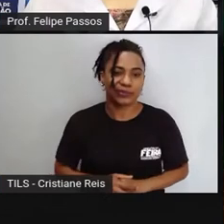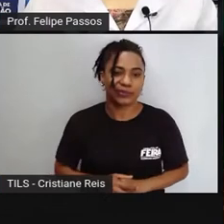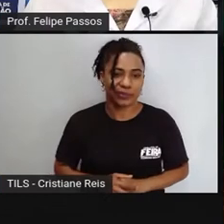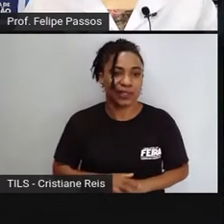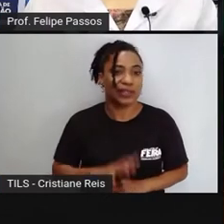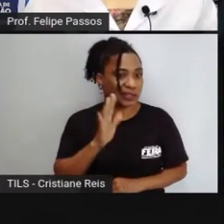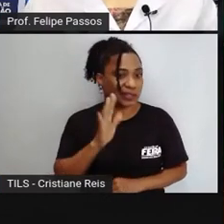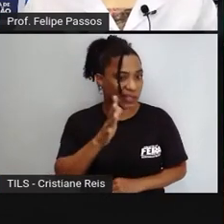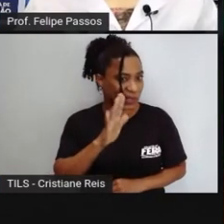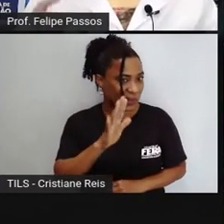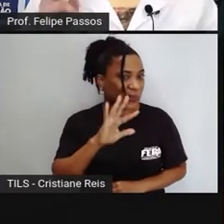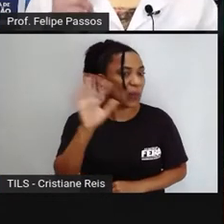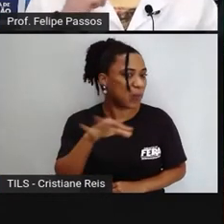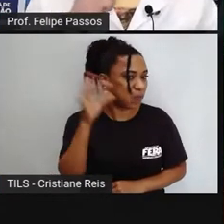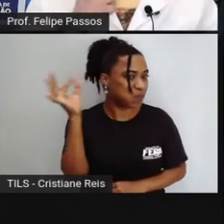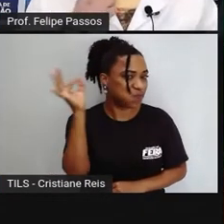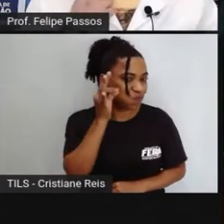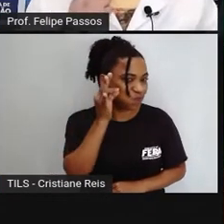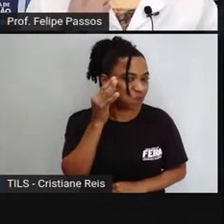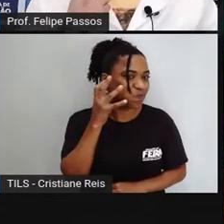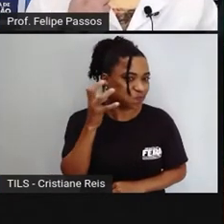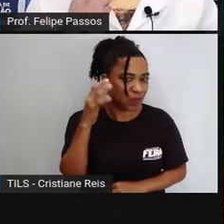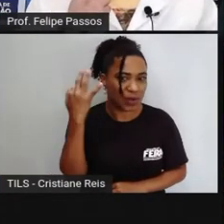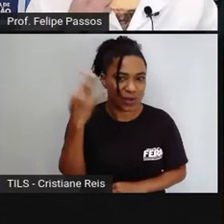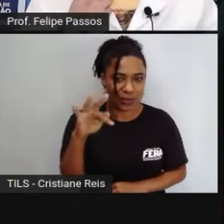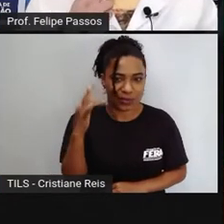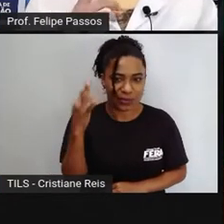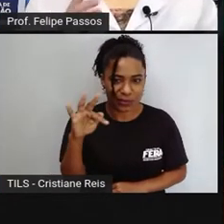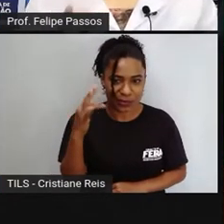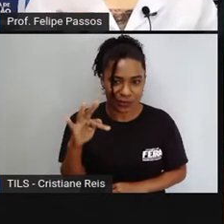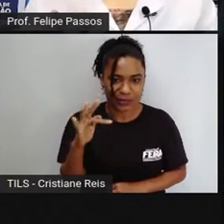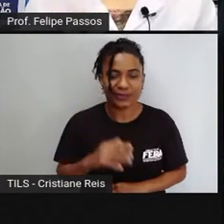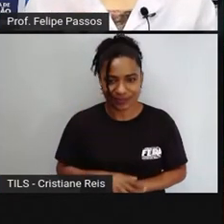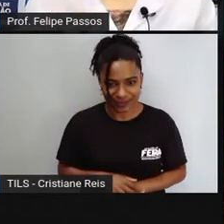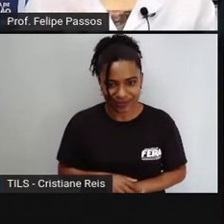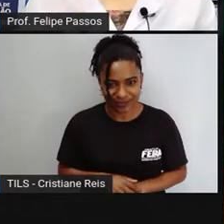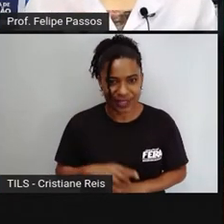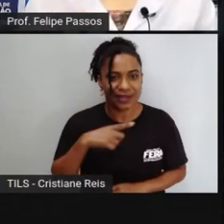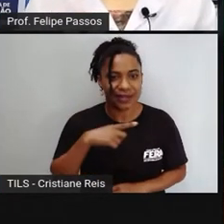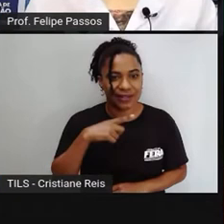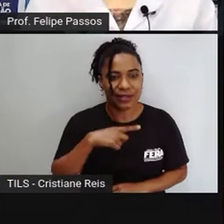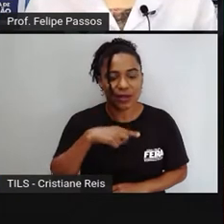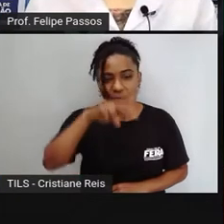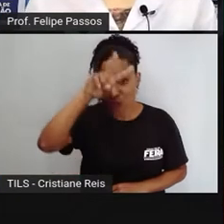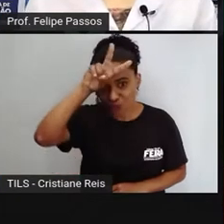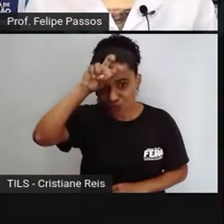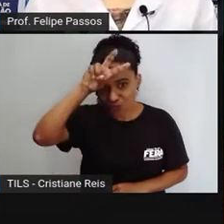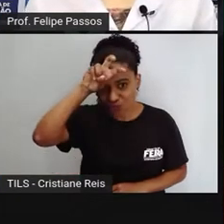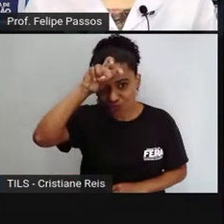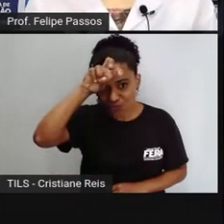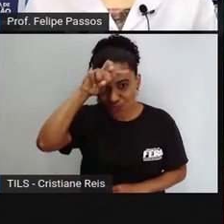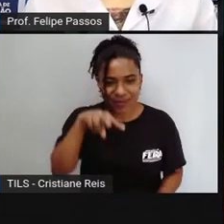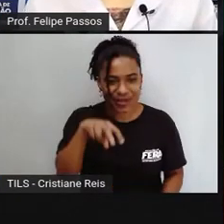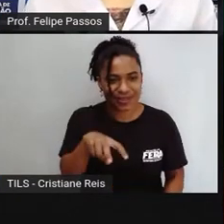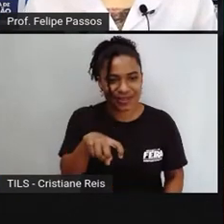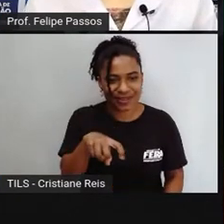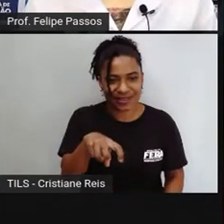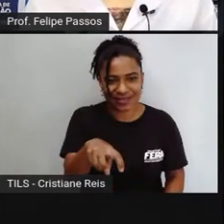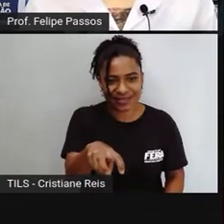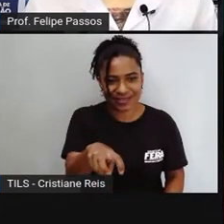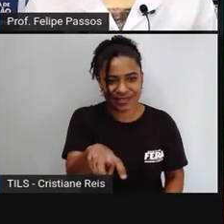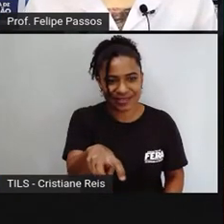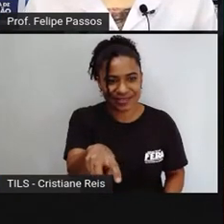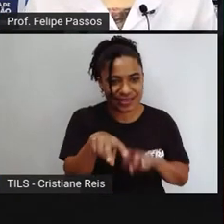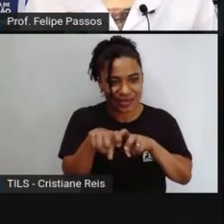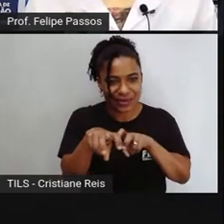dói pra caramba. E aqui eu trouxe dois exemplos de formigas. Toda formiga tem ferrão. Por mais que algumas, elas não